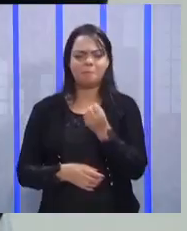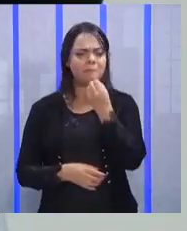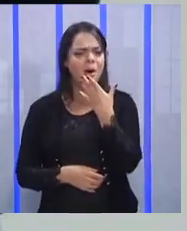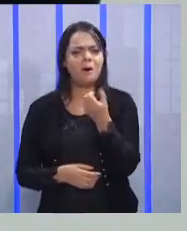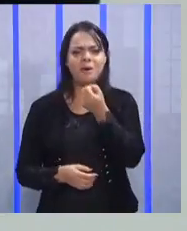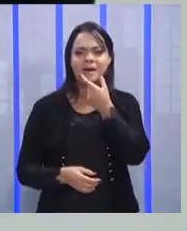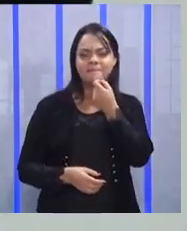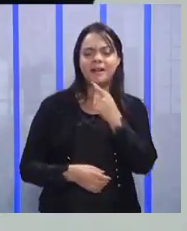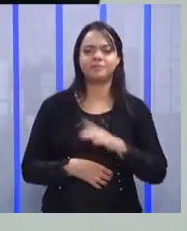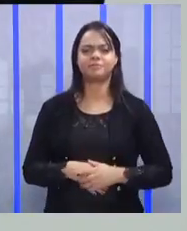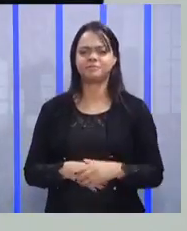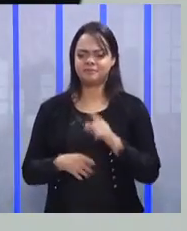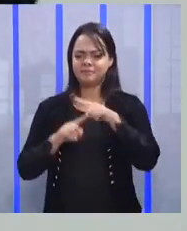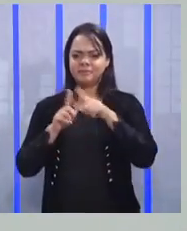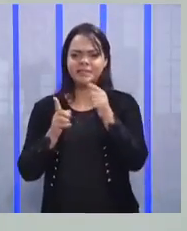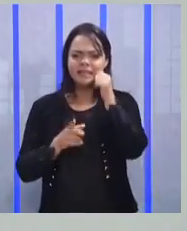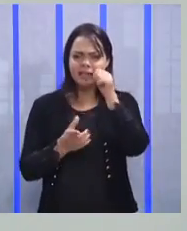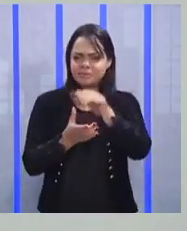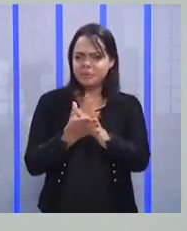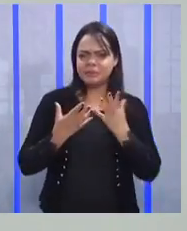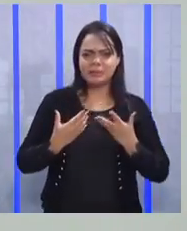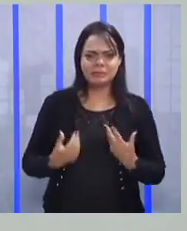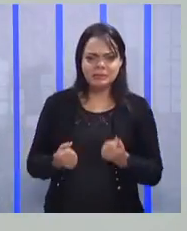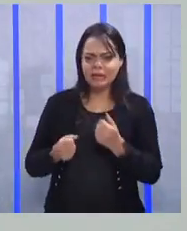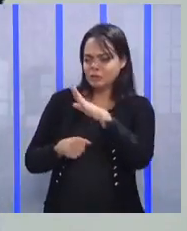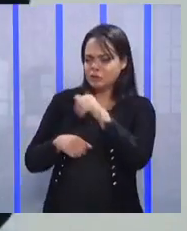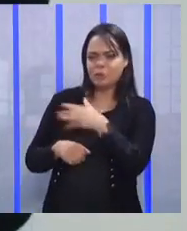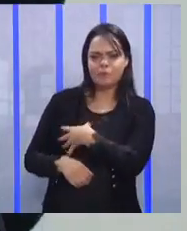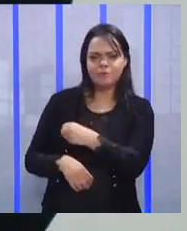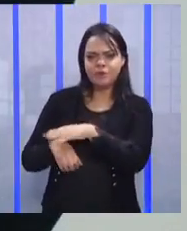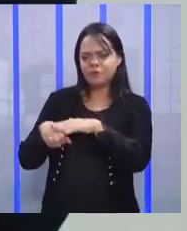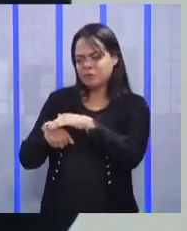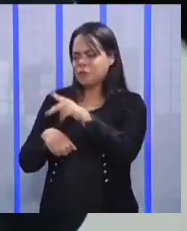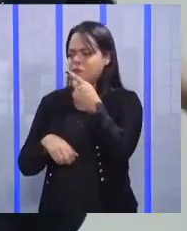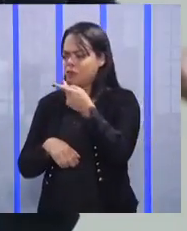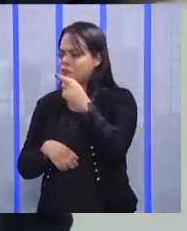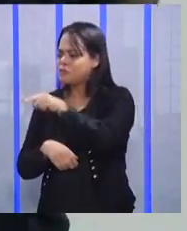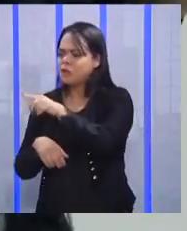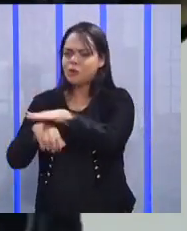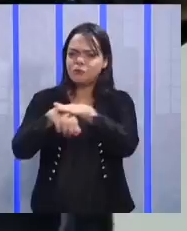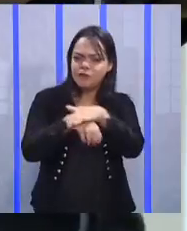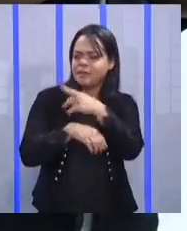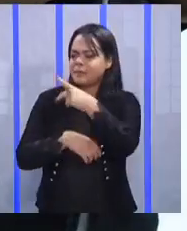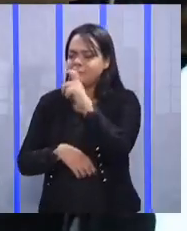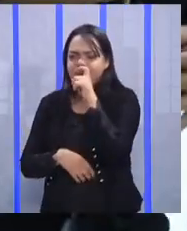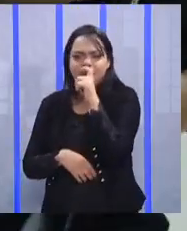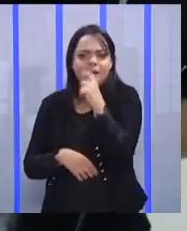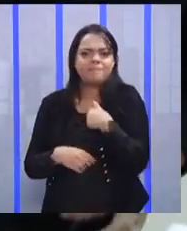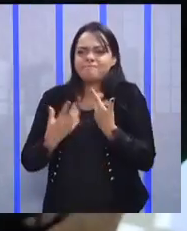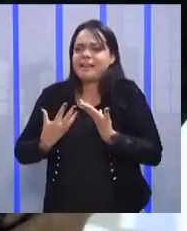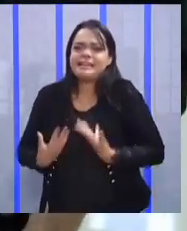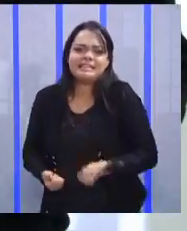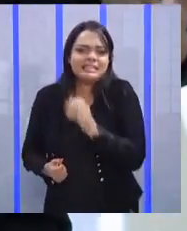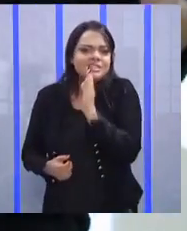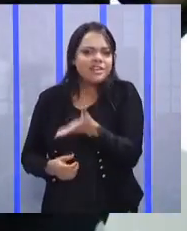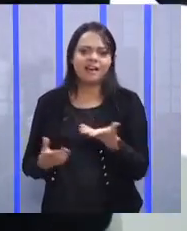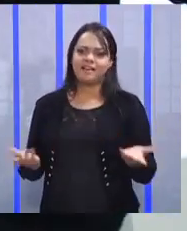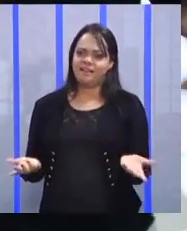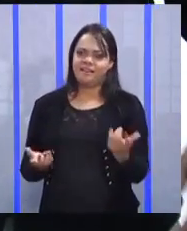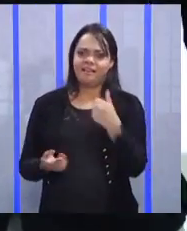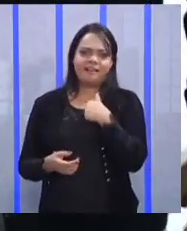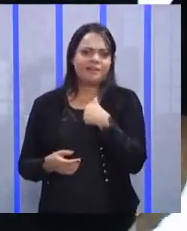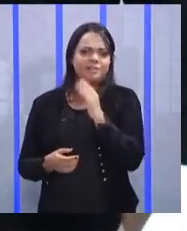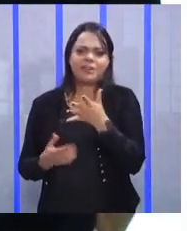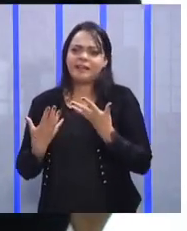Só que aí, a véia não está aguentando, falou com o filho, filho, fala lá com o seu pai, pelo amor de Deus, que eu não estou aguentando mais. Né? Eu já